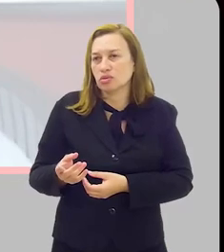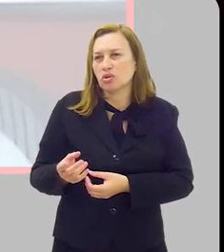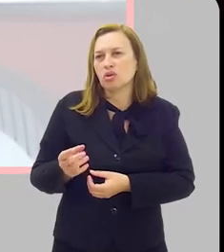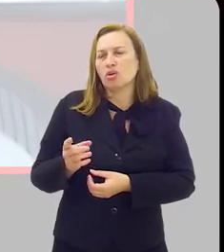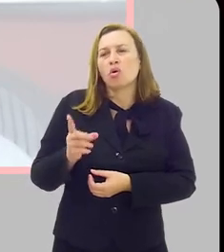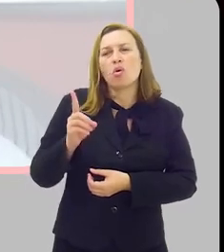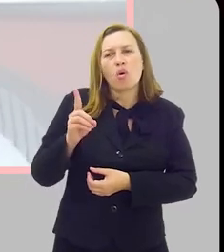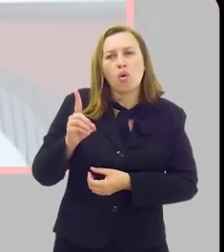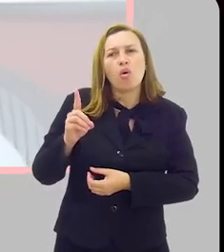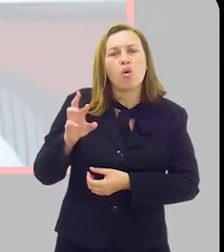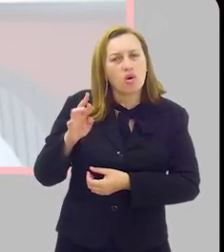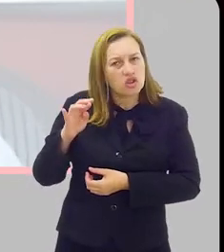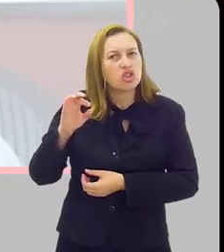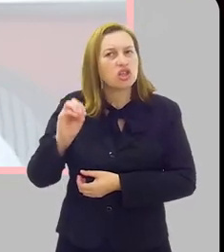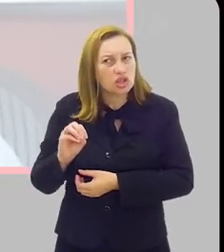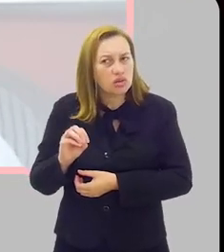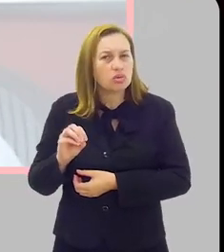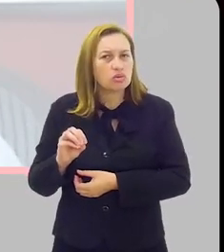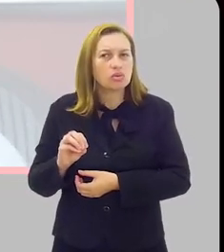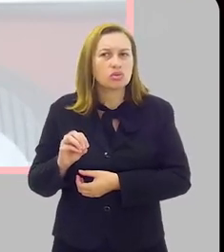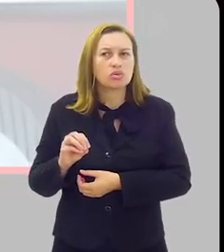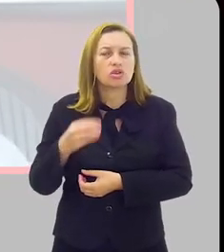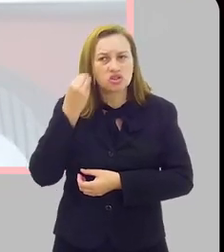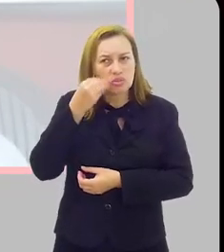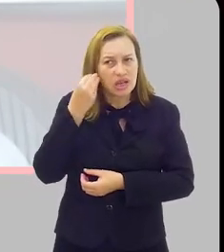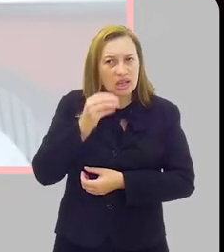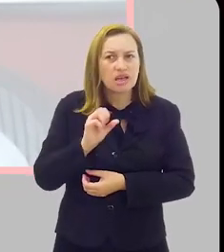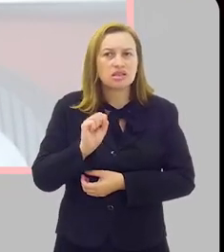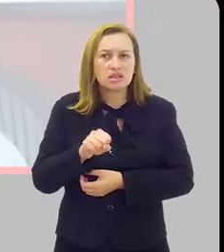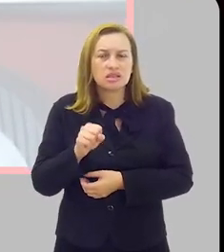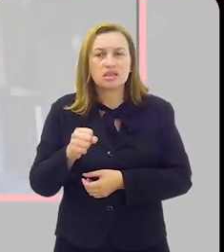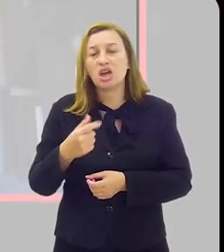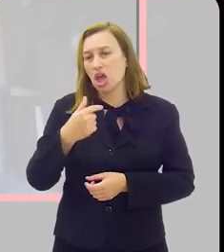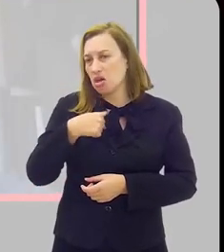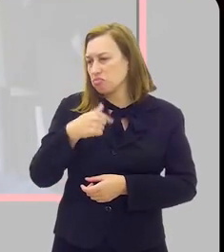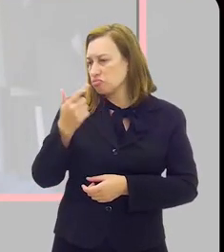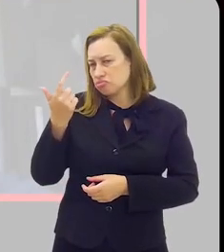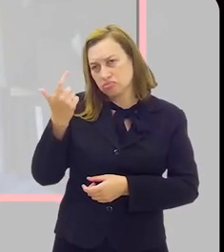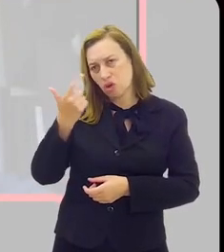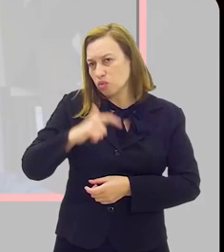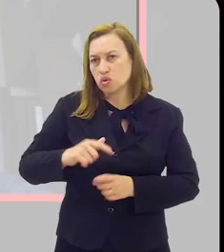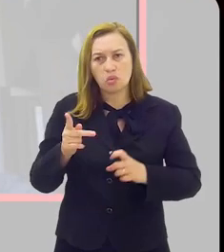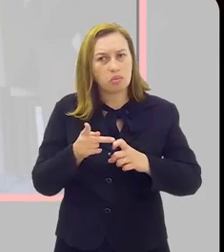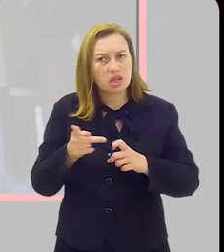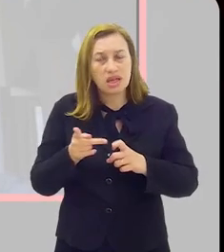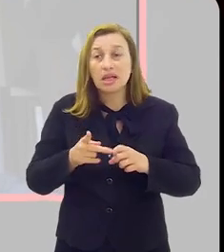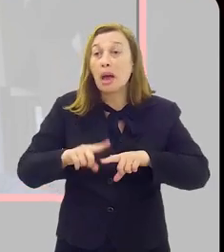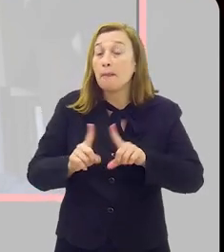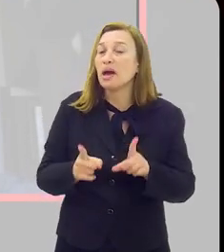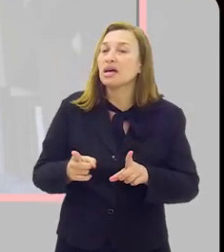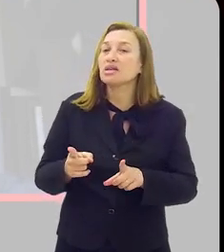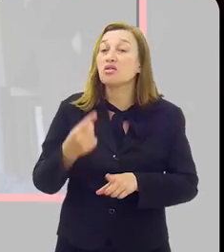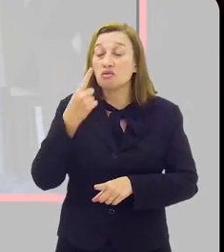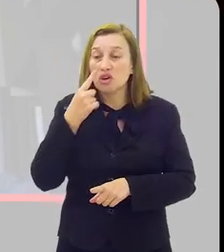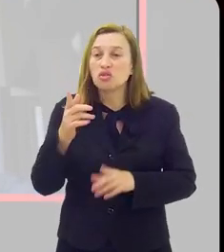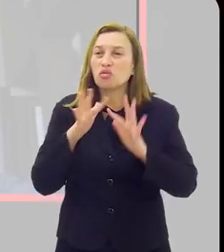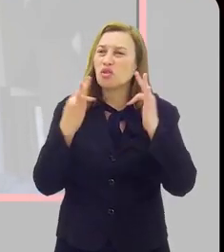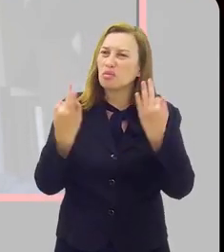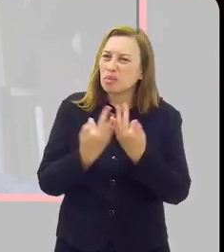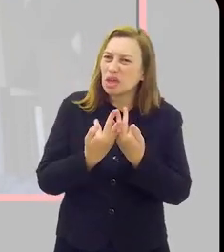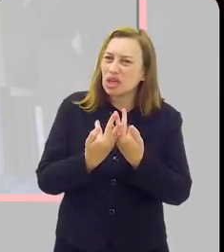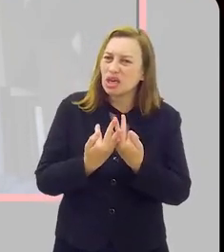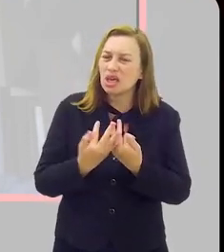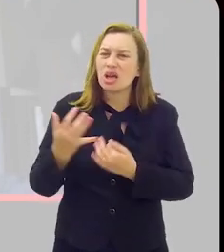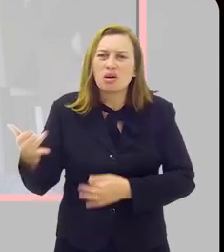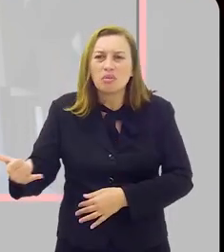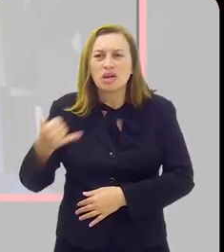dia o Rodrigo deve passar pela mesma situação, mesmo eu não sendo pediatra, mas eu recebo famílias e filhos de clientes, netos, etc.